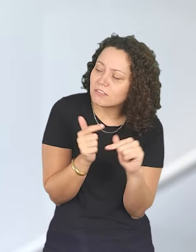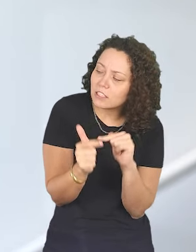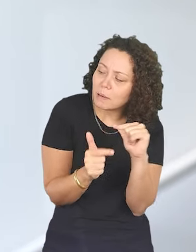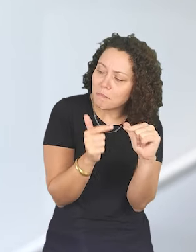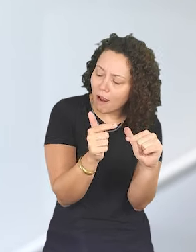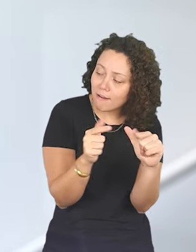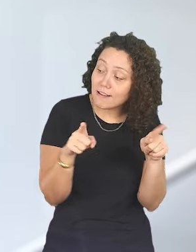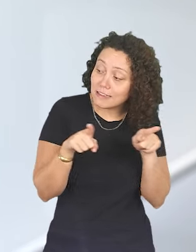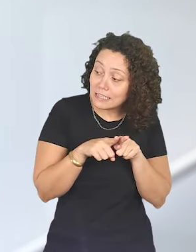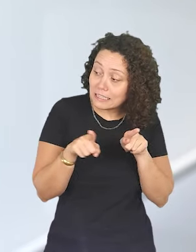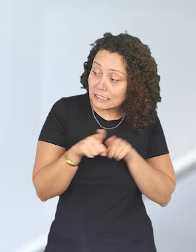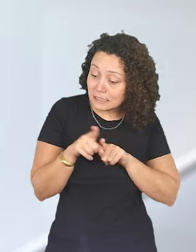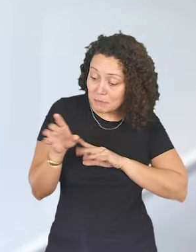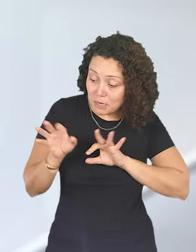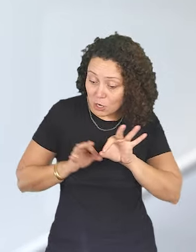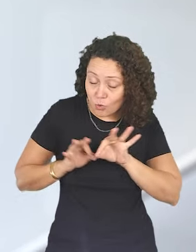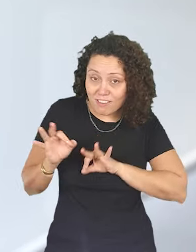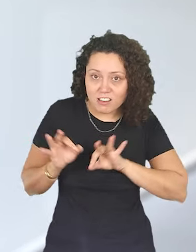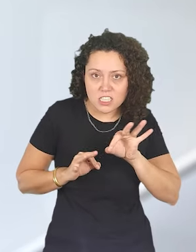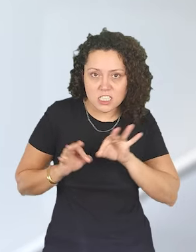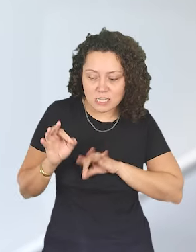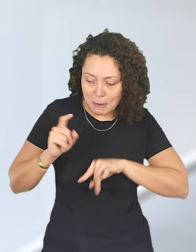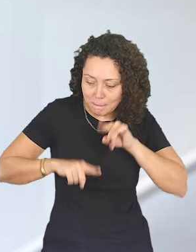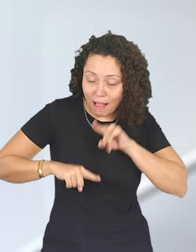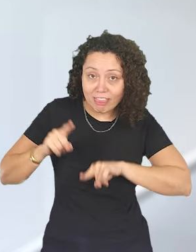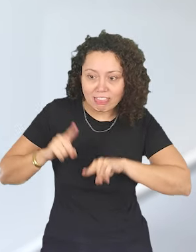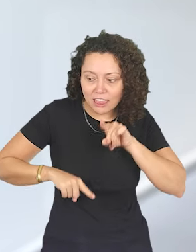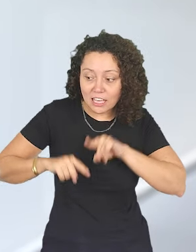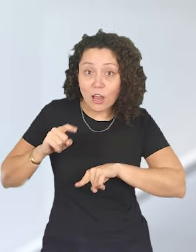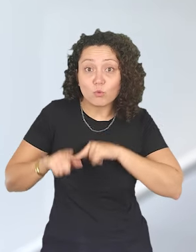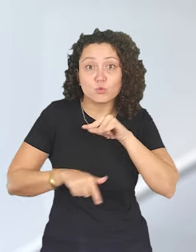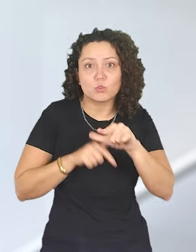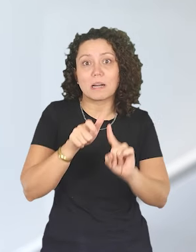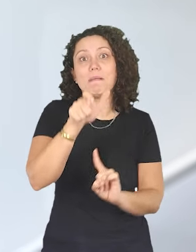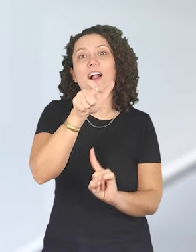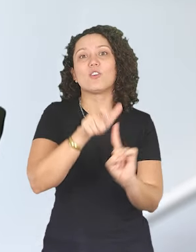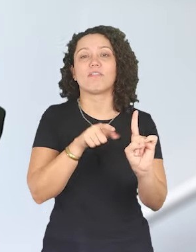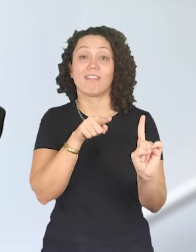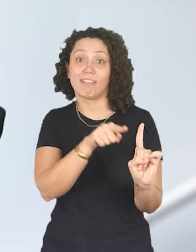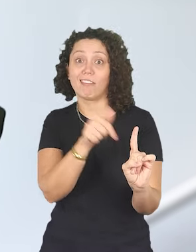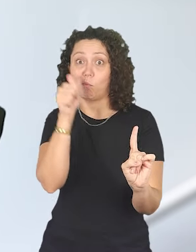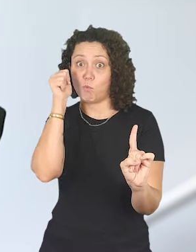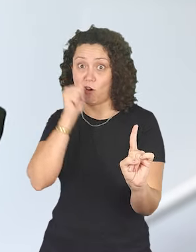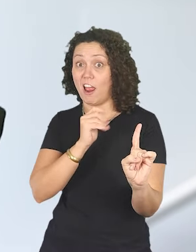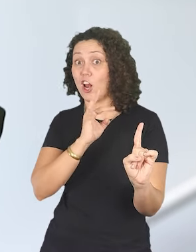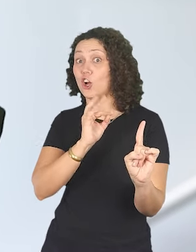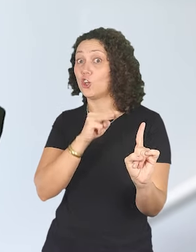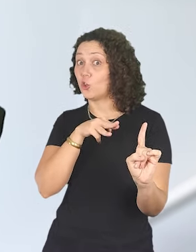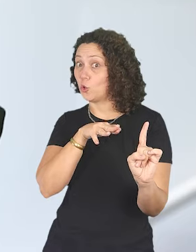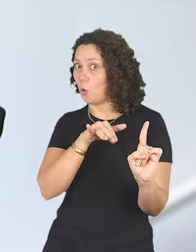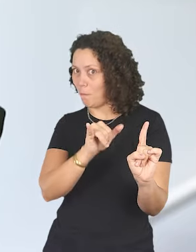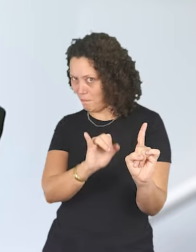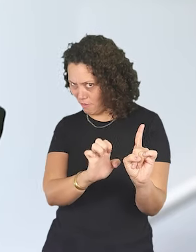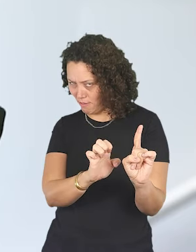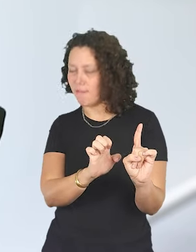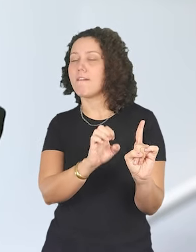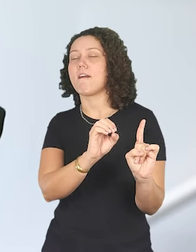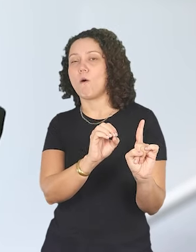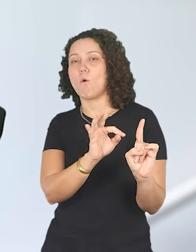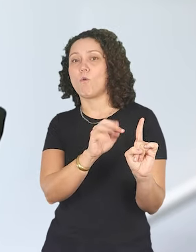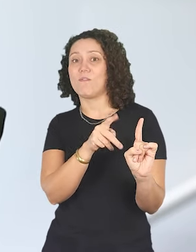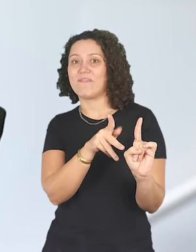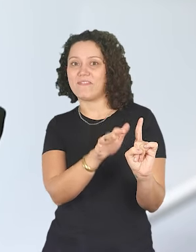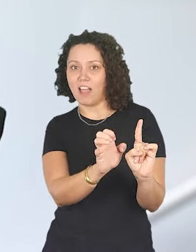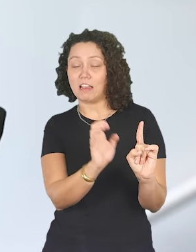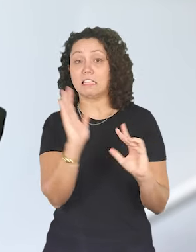organizar todo o material das obras e do trabalho da Tomiotaki. Esse período de cerca de quatro anos foi